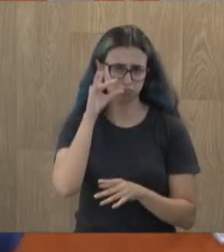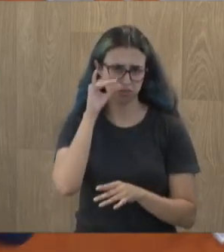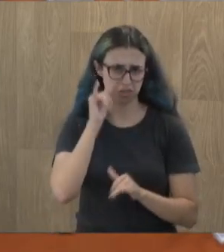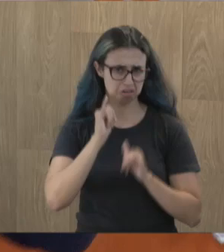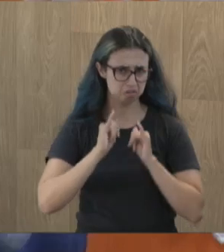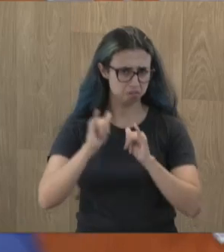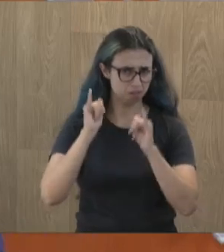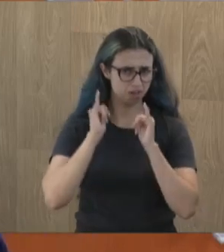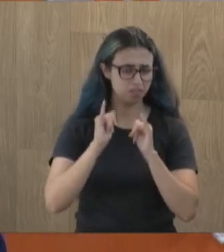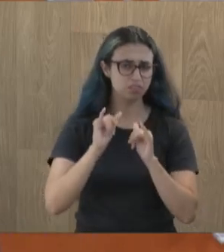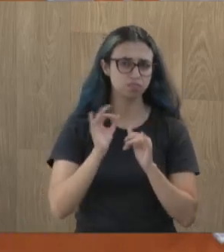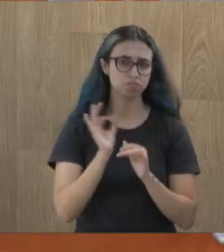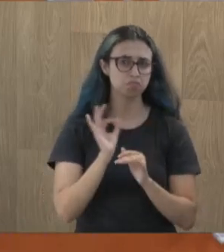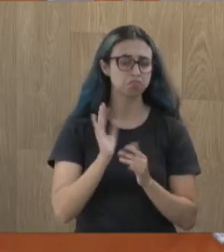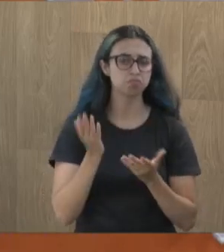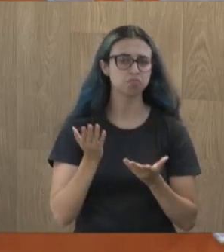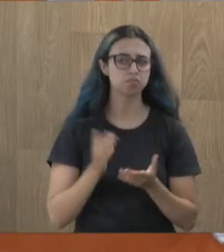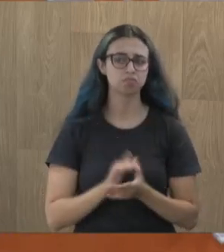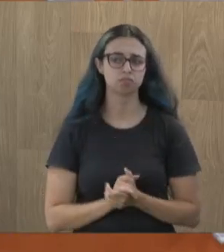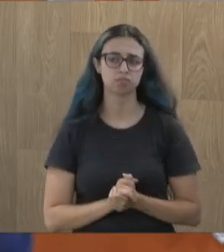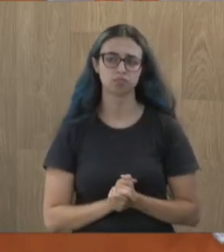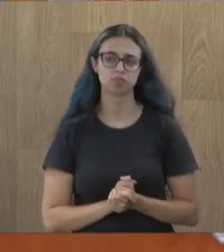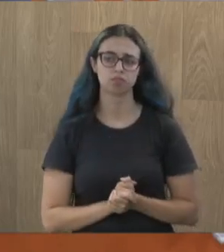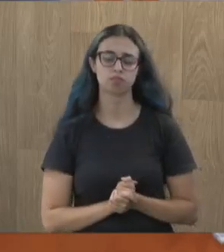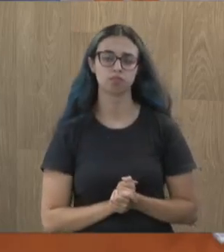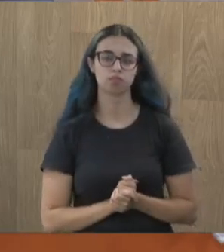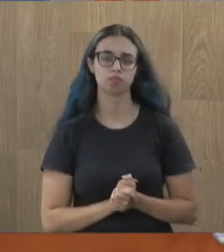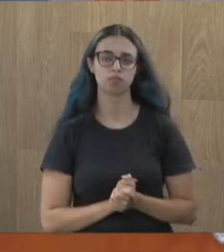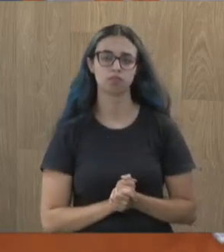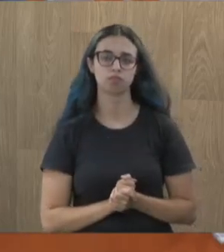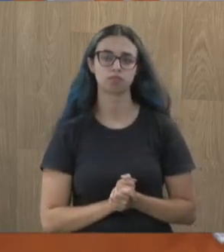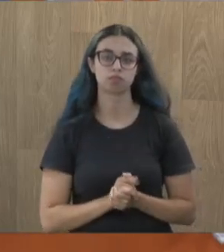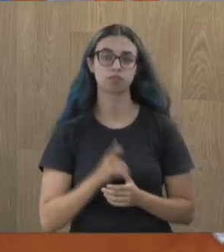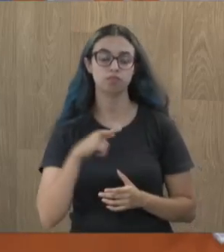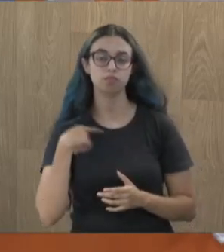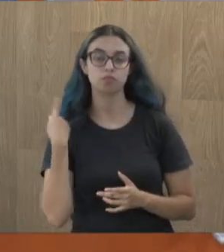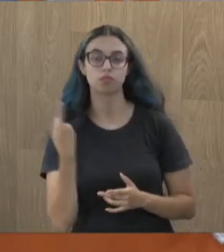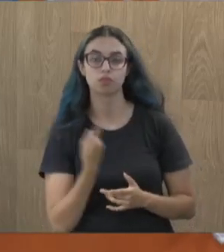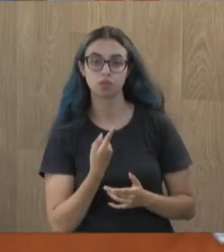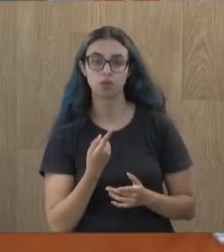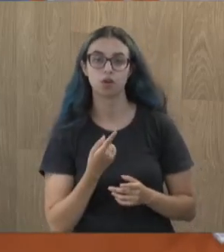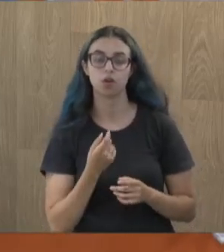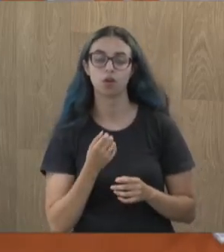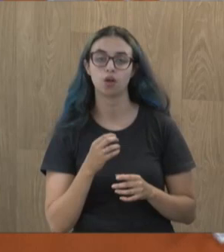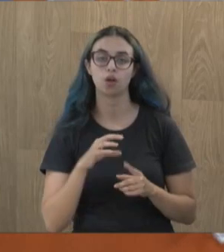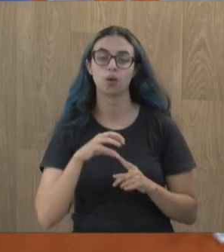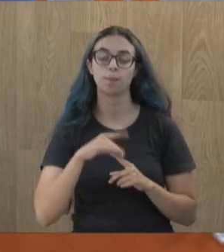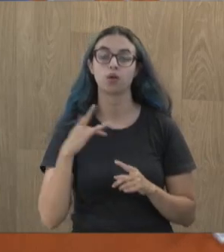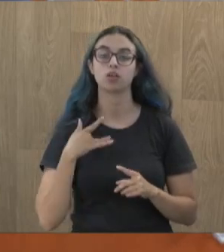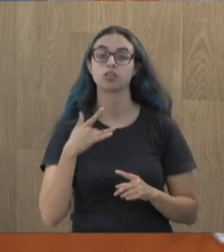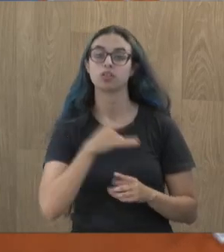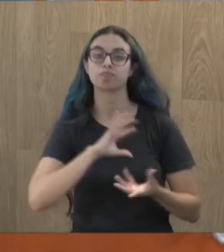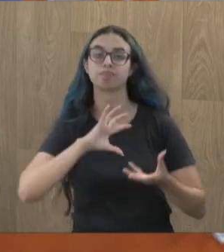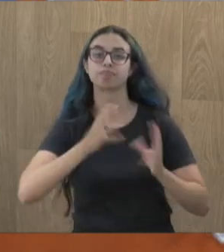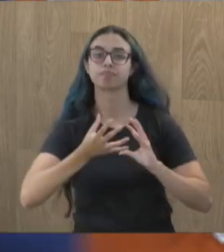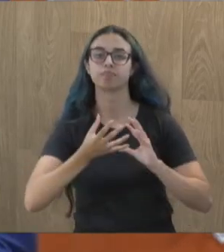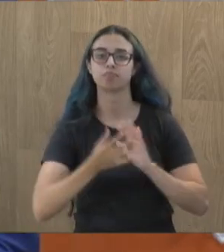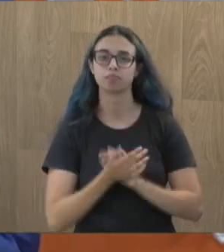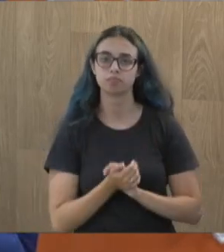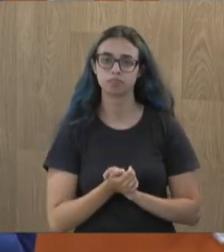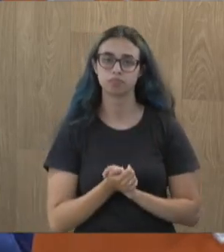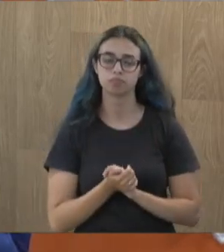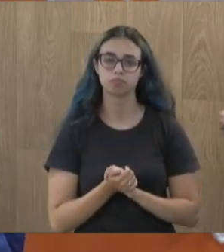É o jornalismo. Se a gente reforma um posto de saúde no bairro Caraí e coloca médico que tinha 150